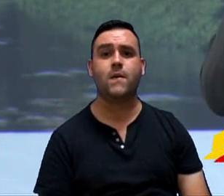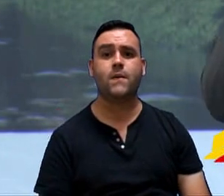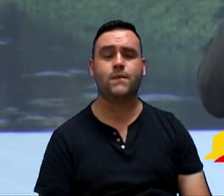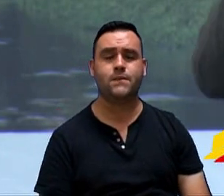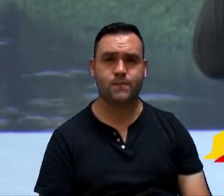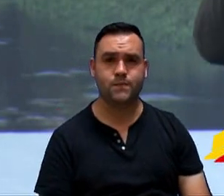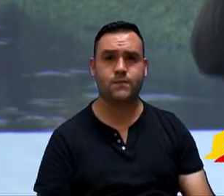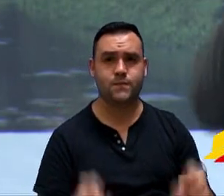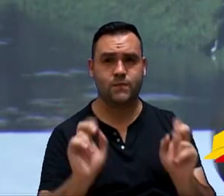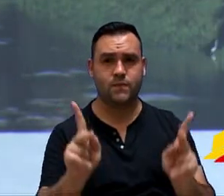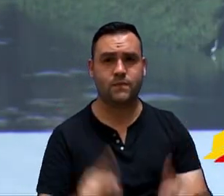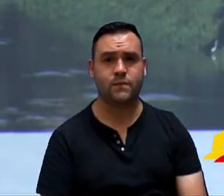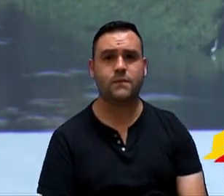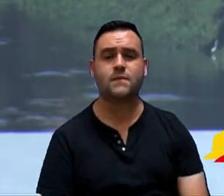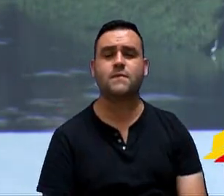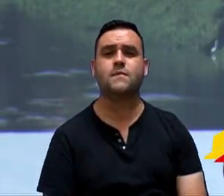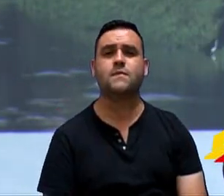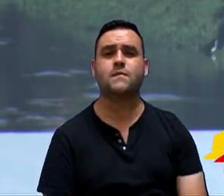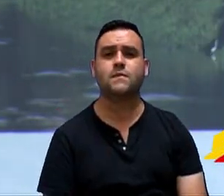Beleza.